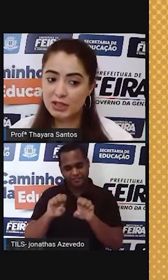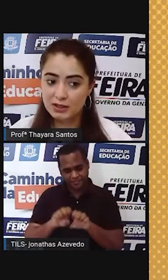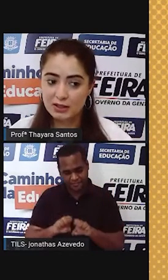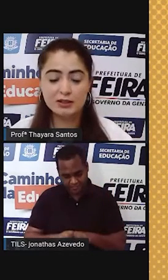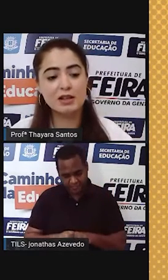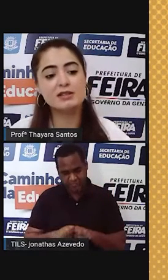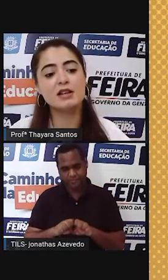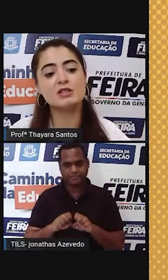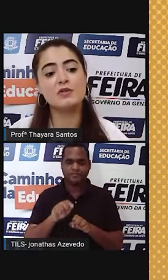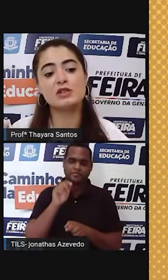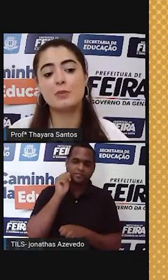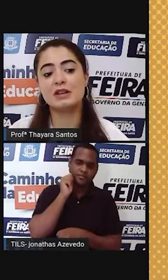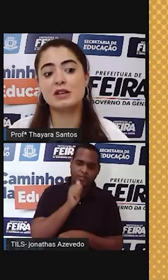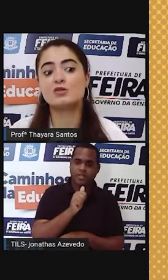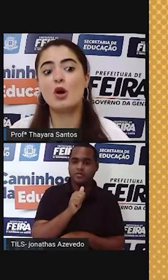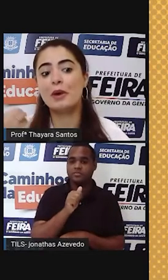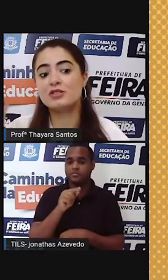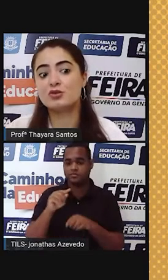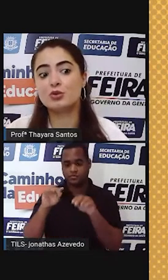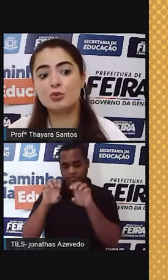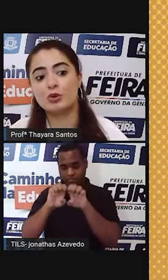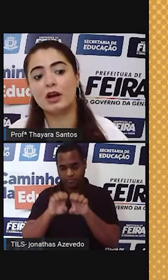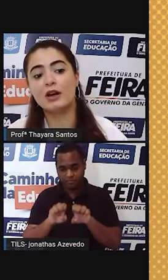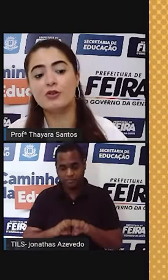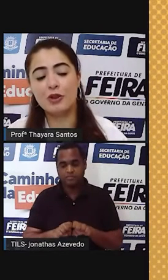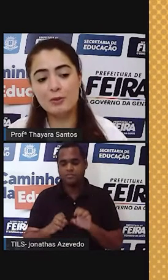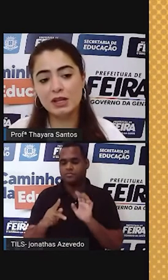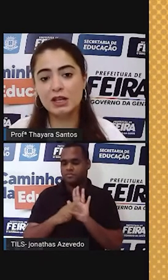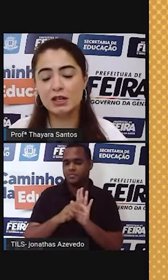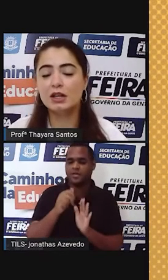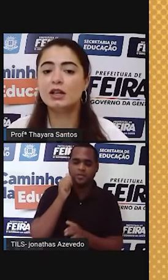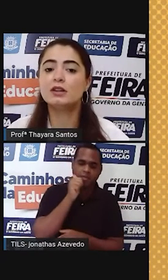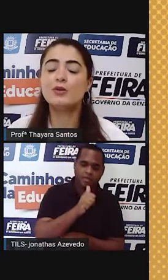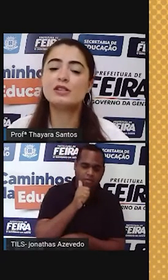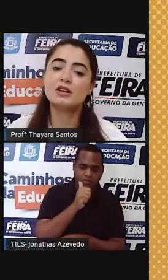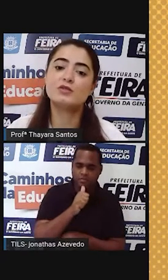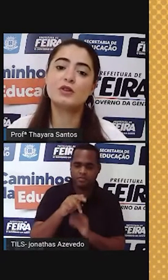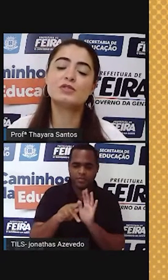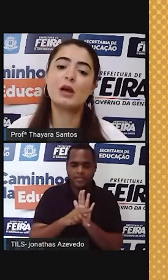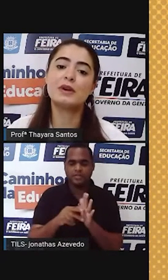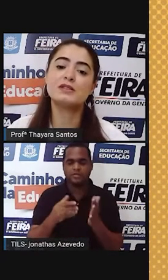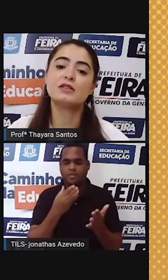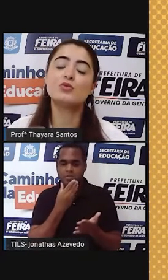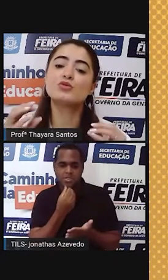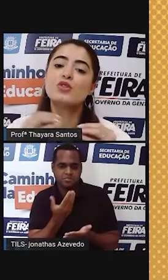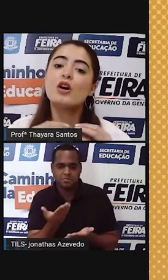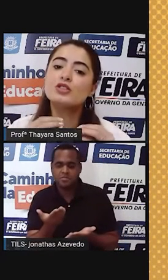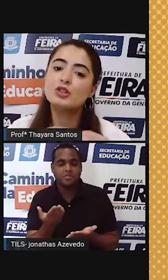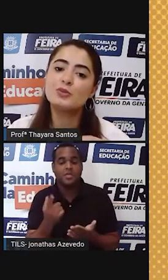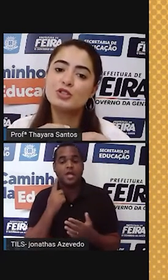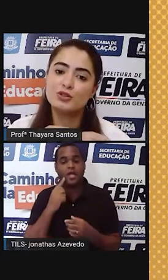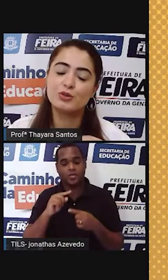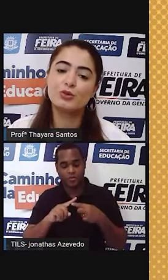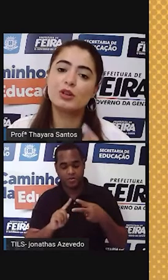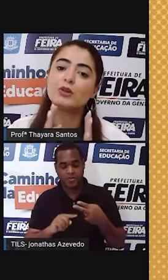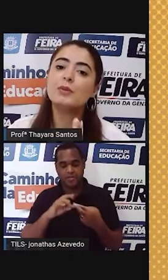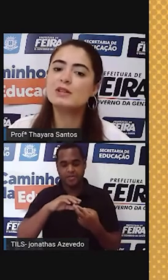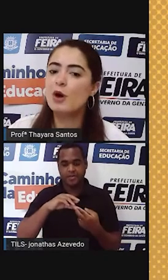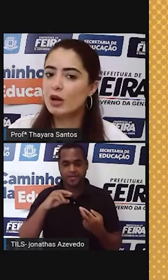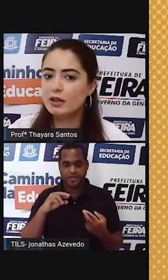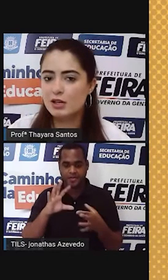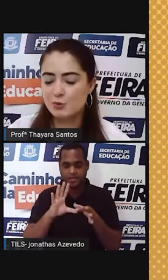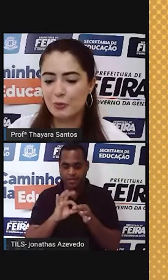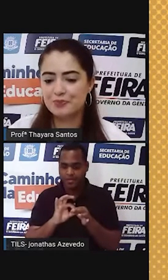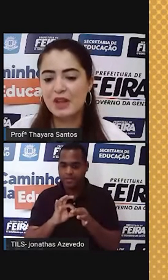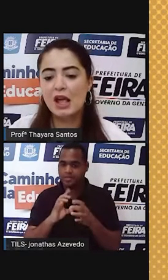masculina, tem seres vivos que apresentam somente estrutura feminina, e tem os seres vivos que apresentam os dois tipos de estrutura no